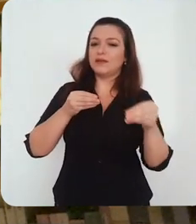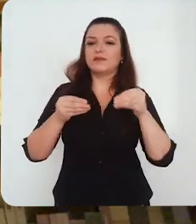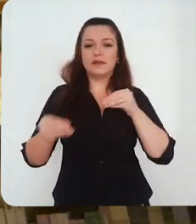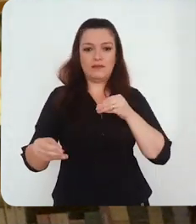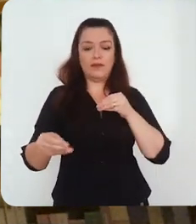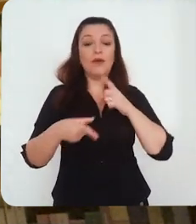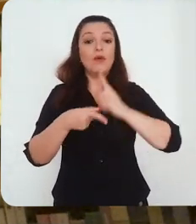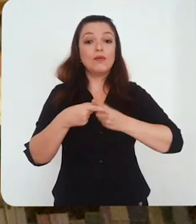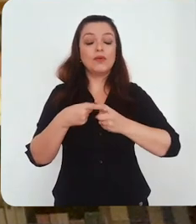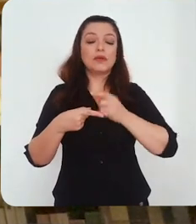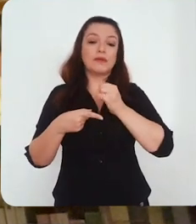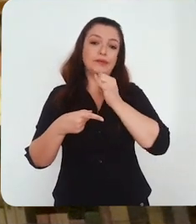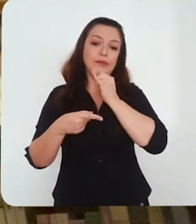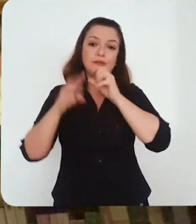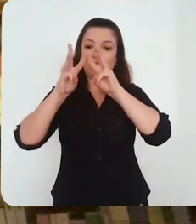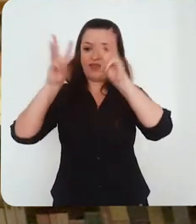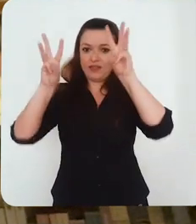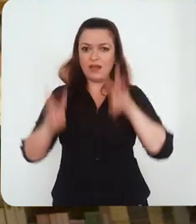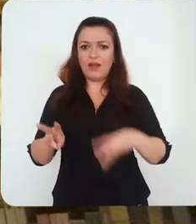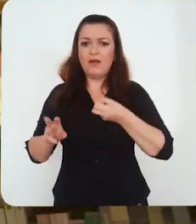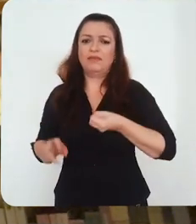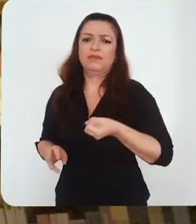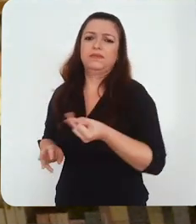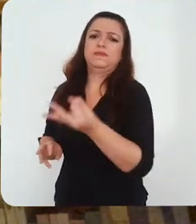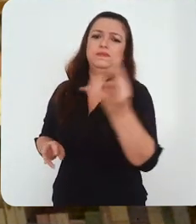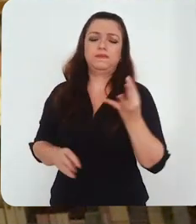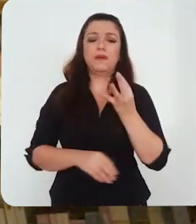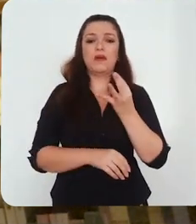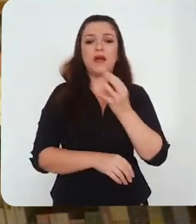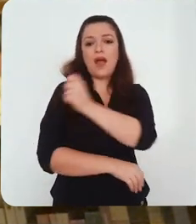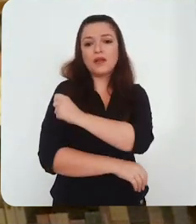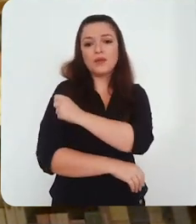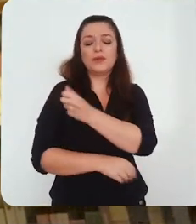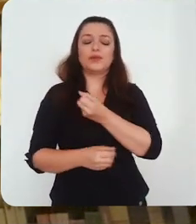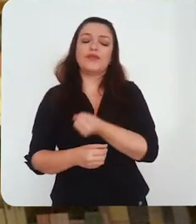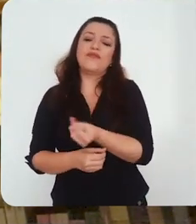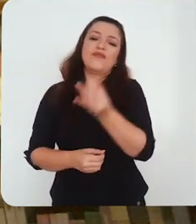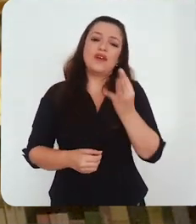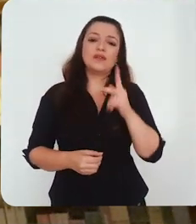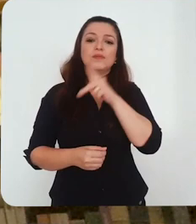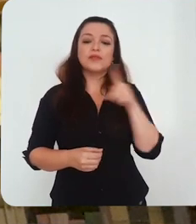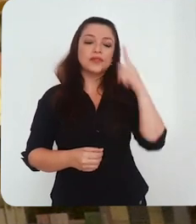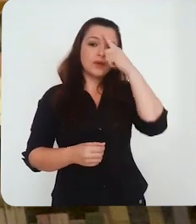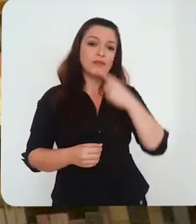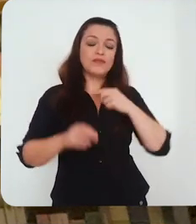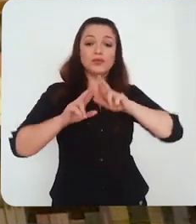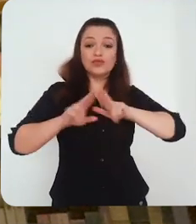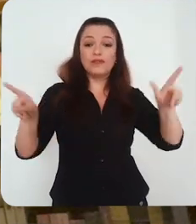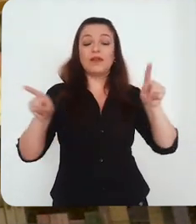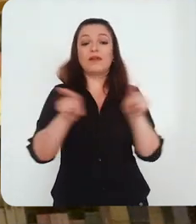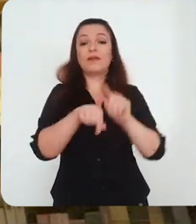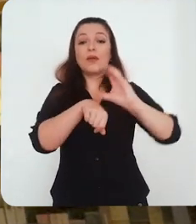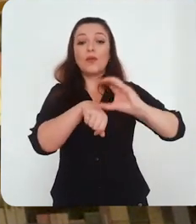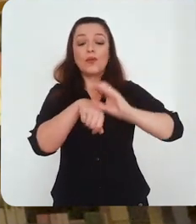diversidade que temos, entre as áreas e entre o nosso alunado e o nosso professorado, exigem que essa seja uma decisão que seja